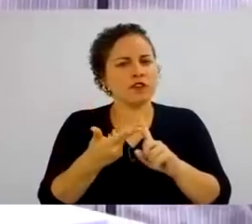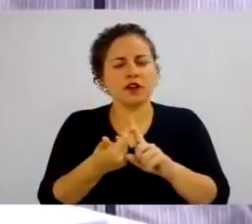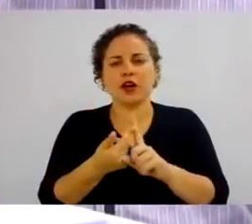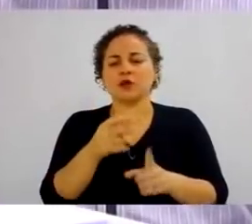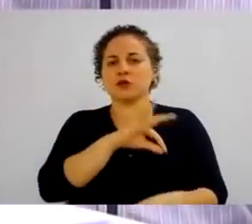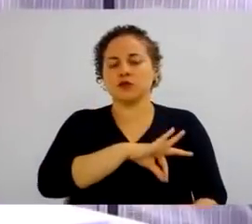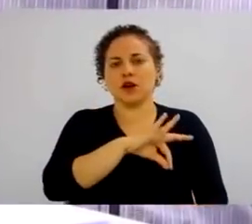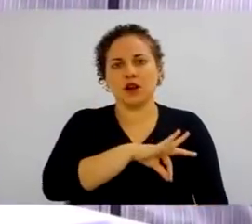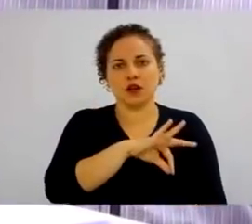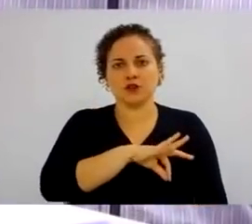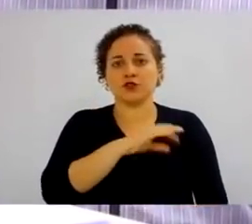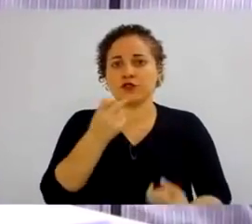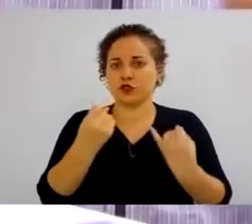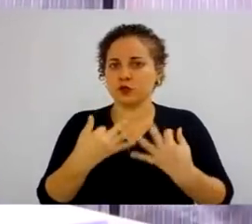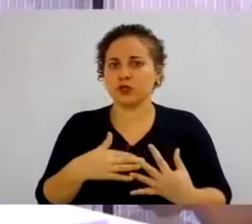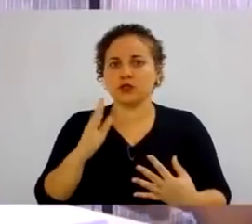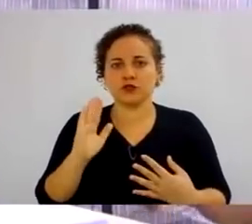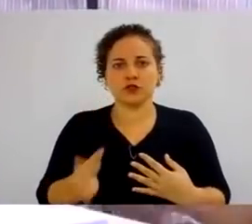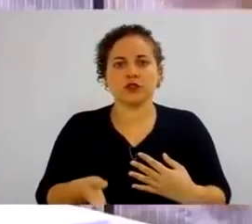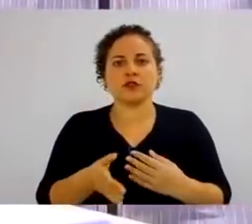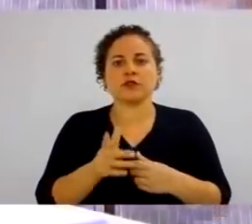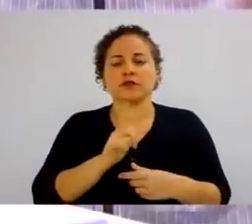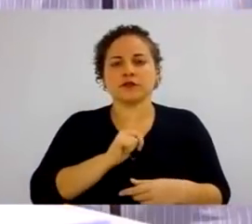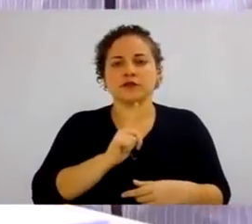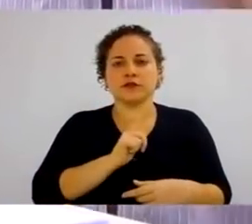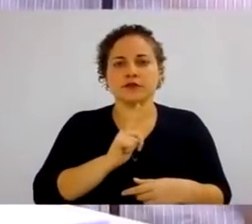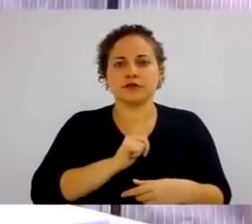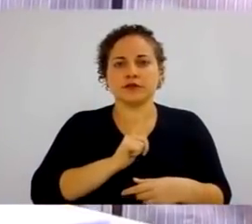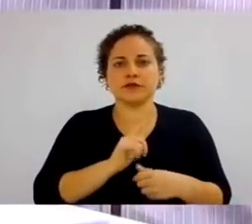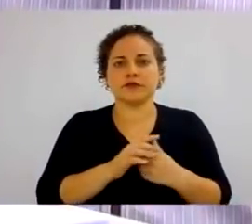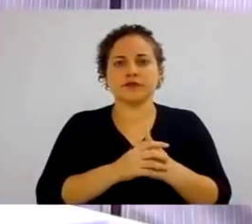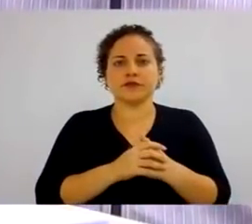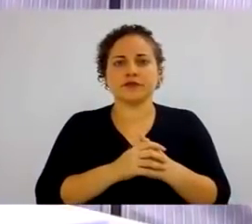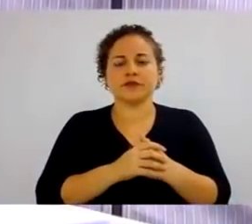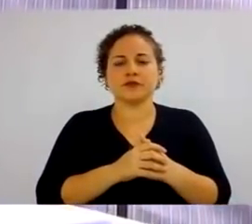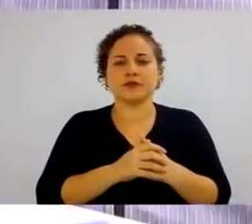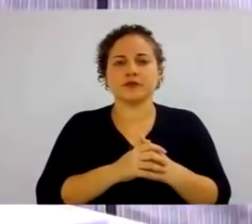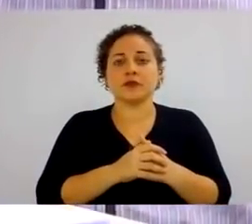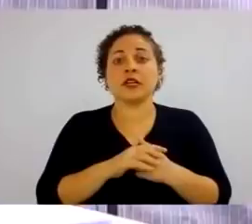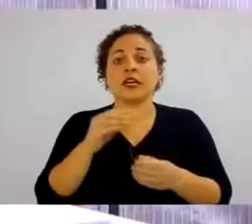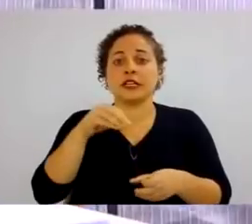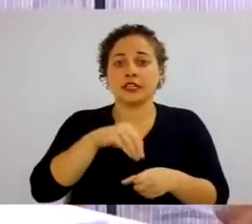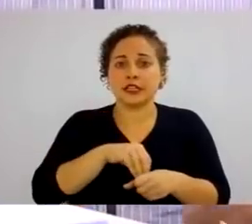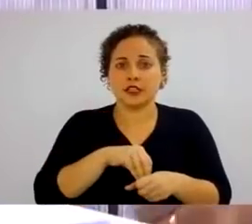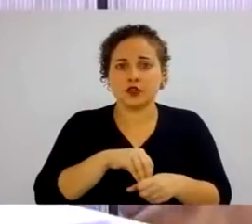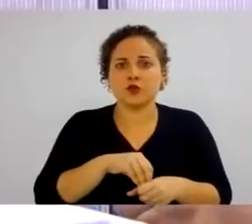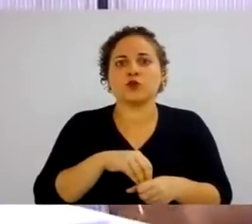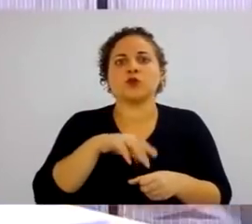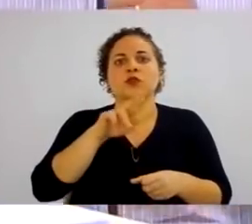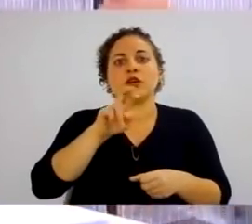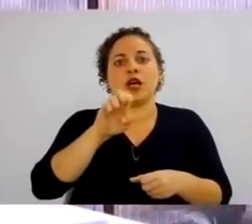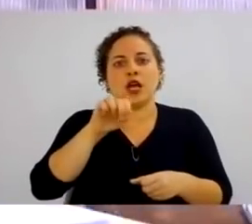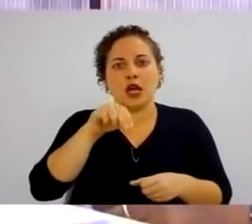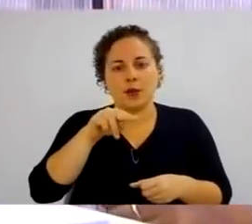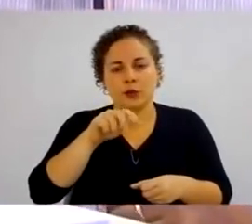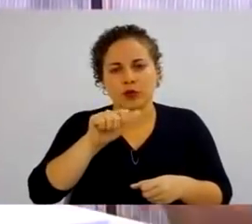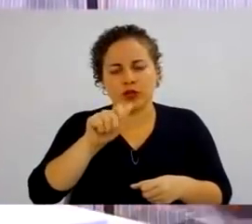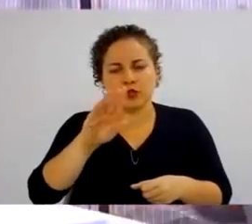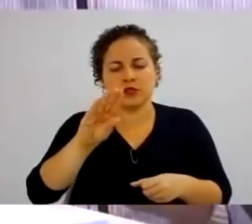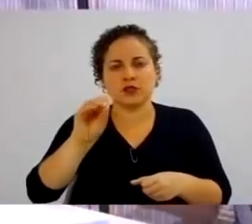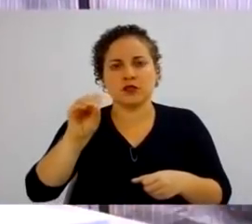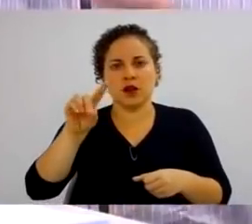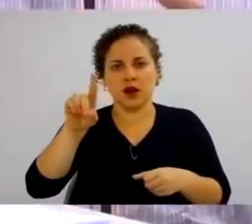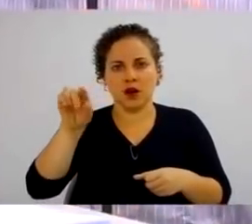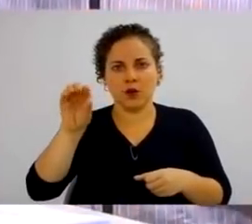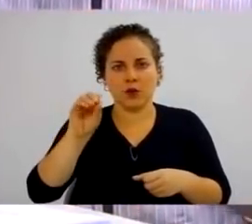Já que nós estávamos falando de salário e o salário está dentro do processo de remuneração. Existe aquele salário que é nominal,